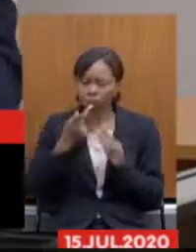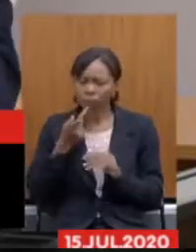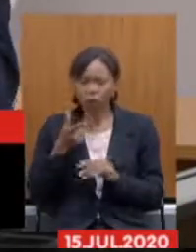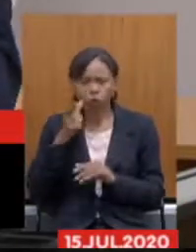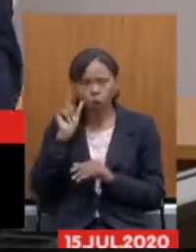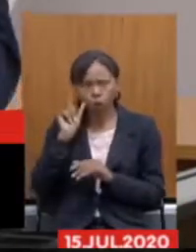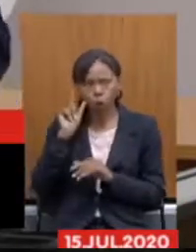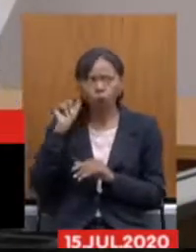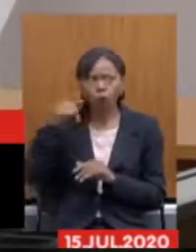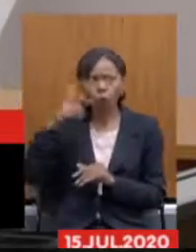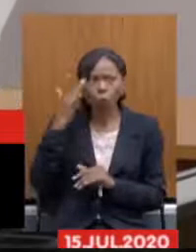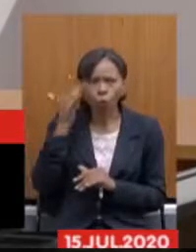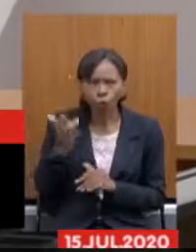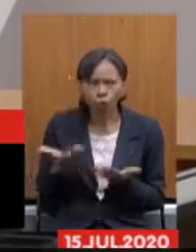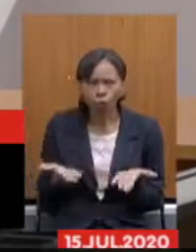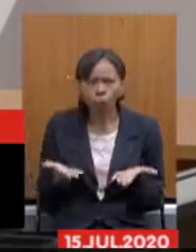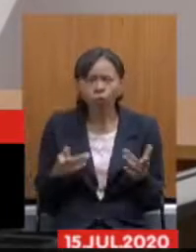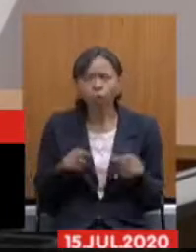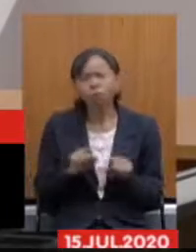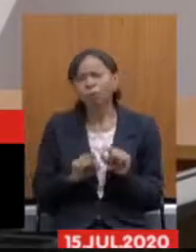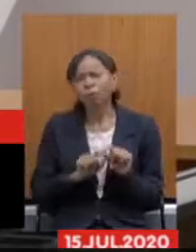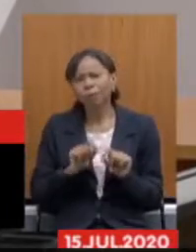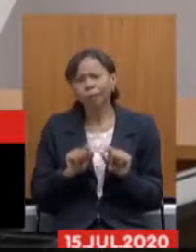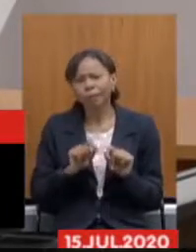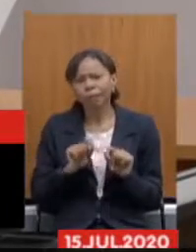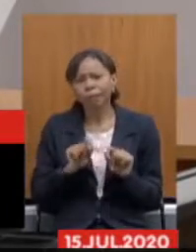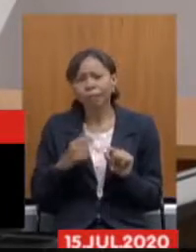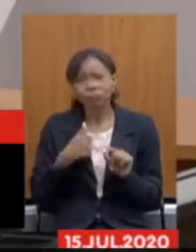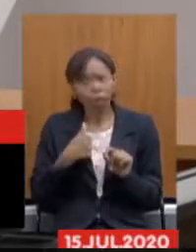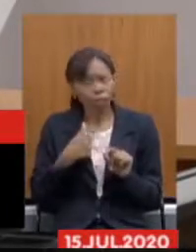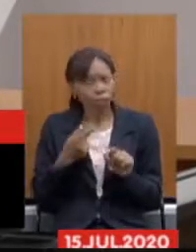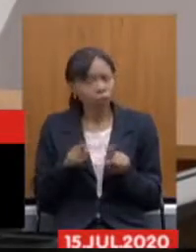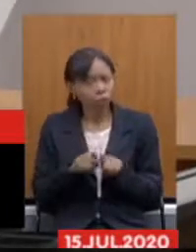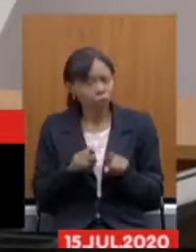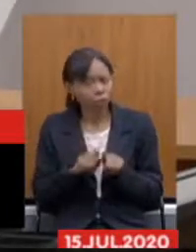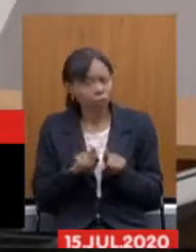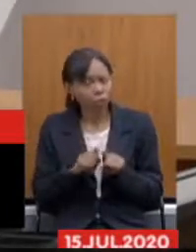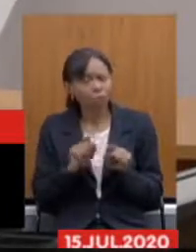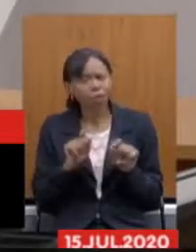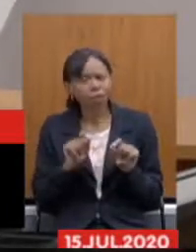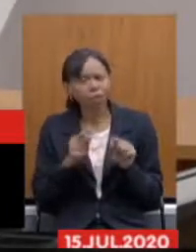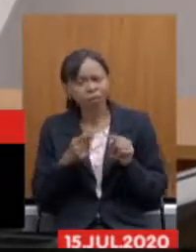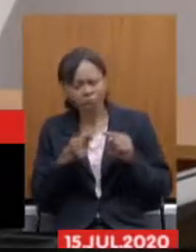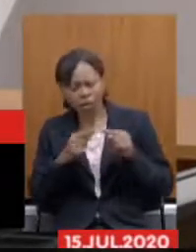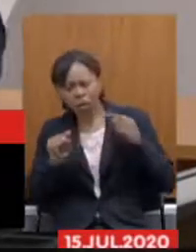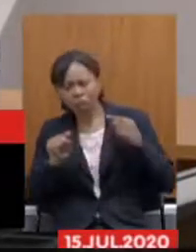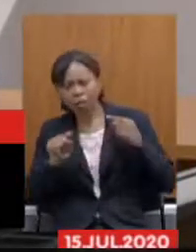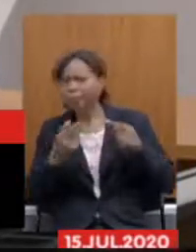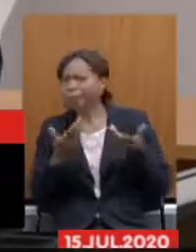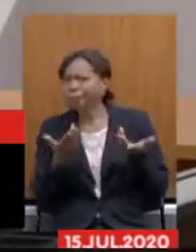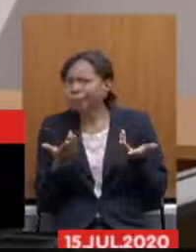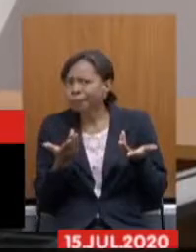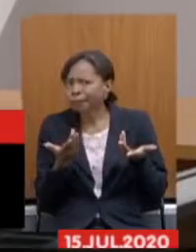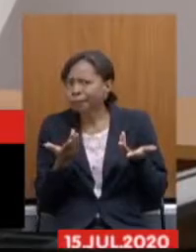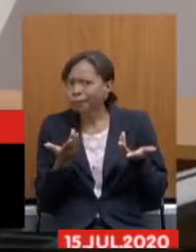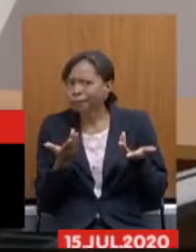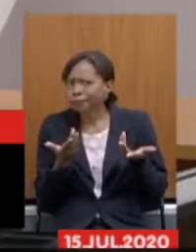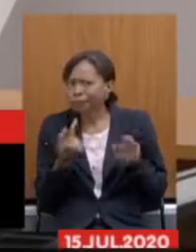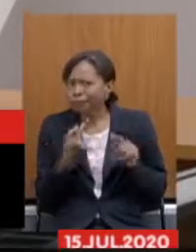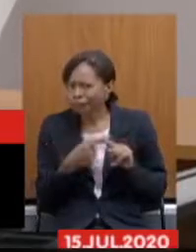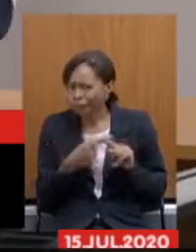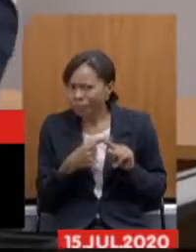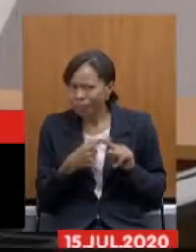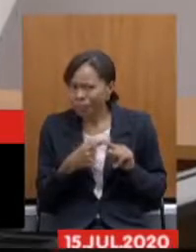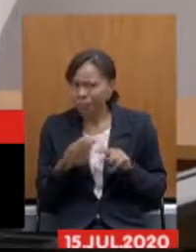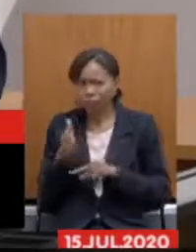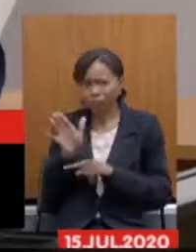ontem para hoje e também ao mesmo tempo estou aqui para fazer um contraponto porque não ajuda em nada deputado Raul Belém esses